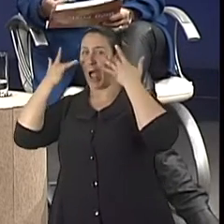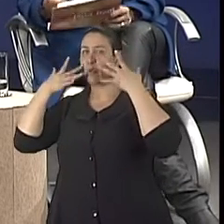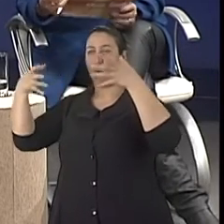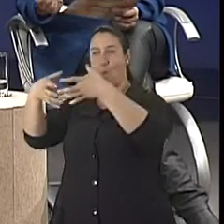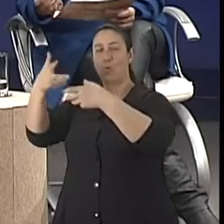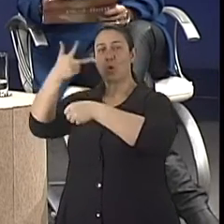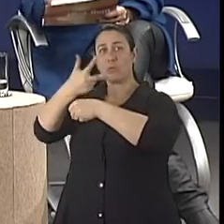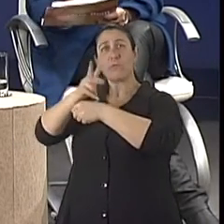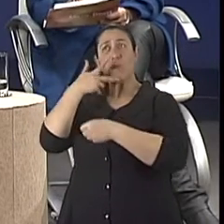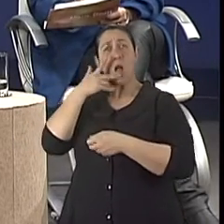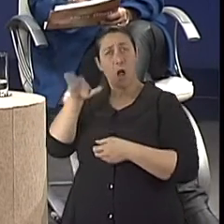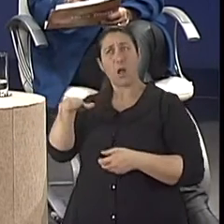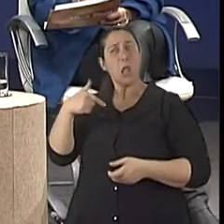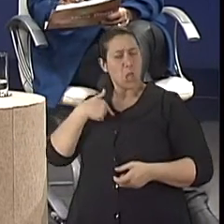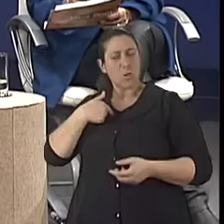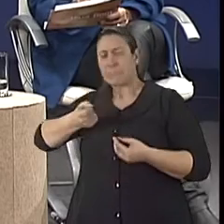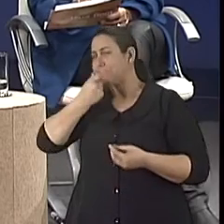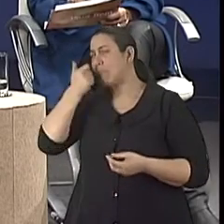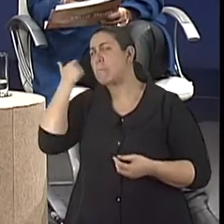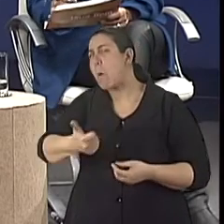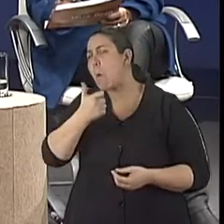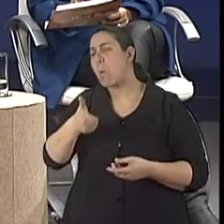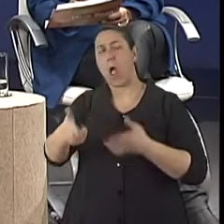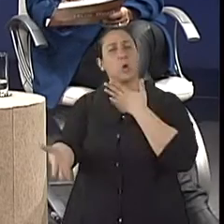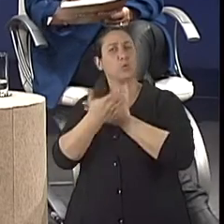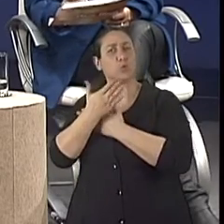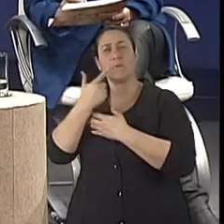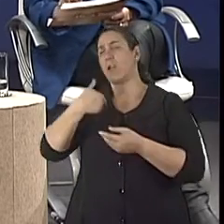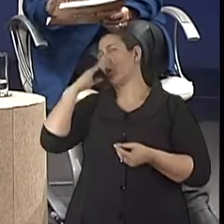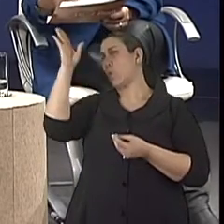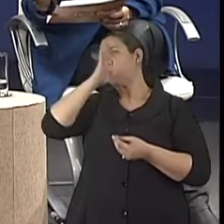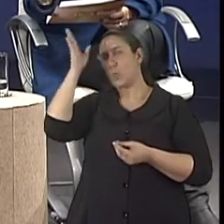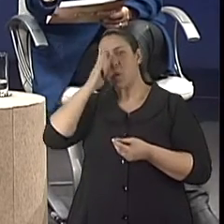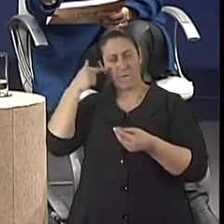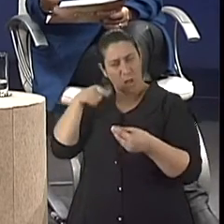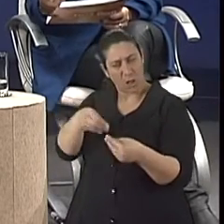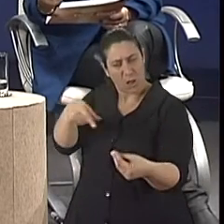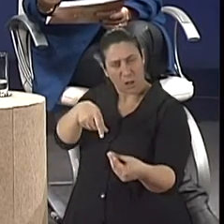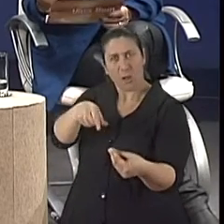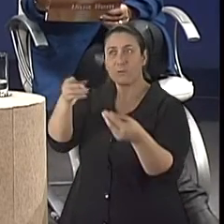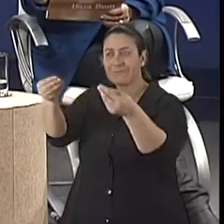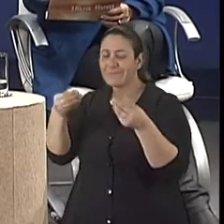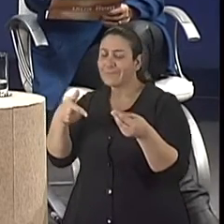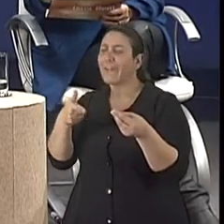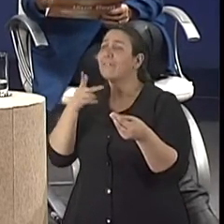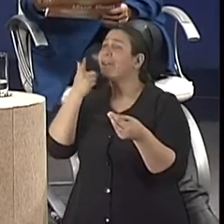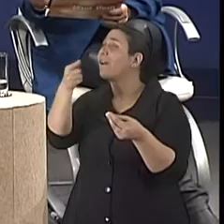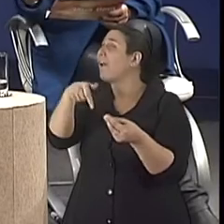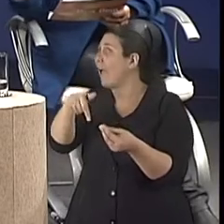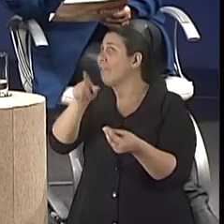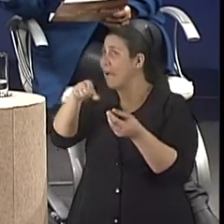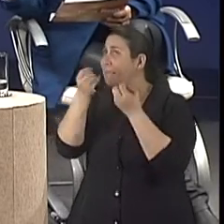professora, porque olha aqui, até trouxe para senhora ver, isso aqui vai me dar tontura, vai me dar... Não, não é que vá dar. Pode acontecer. Pode